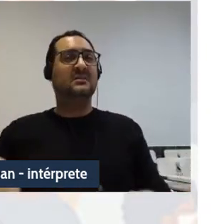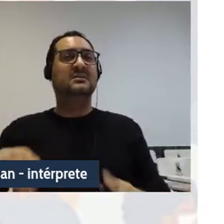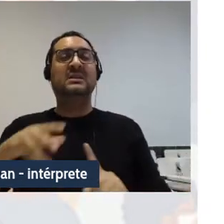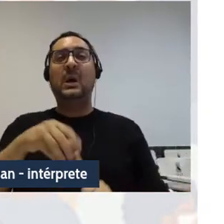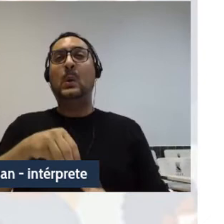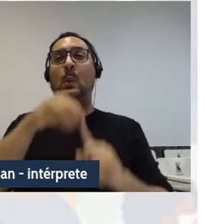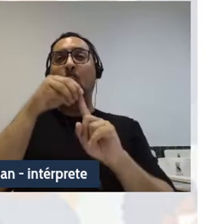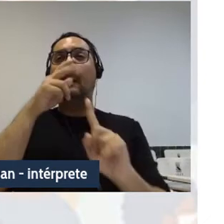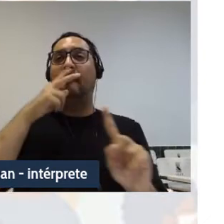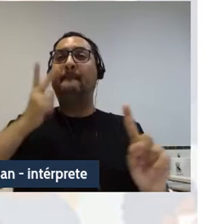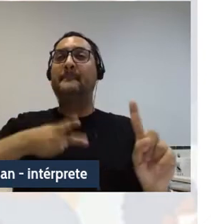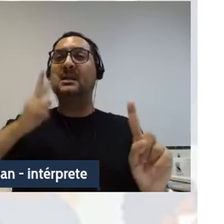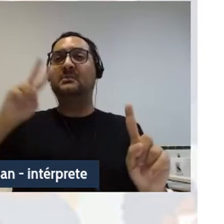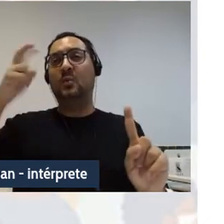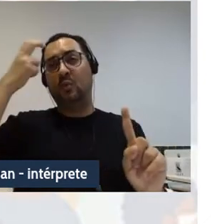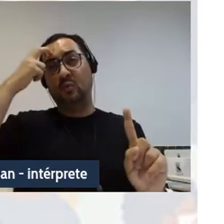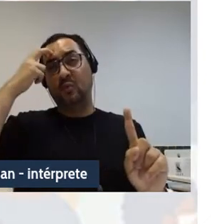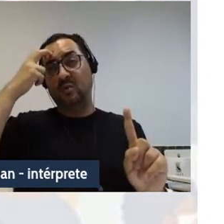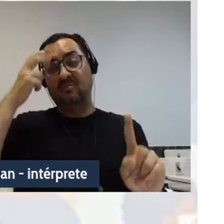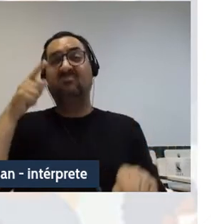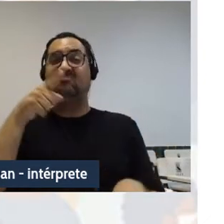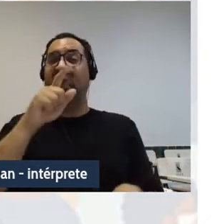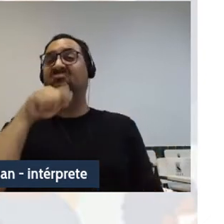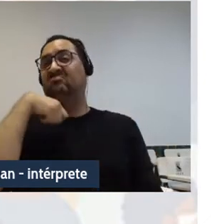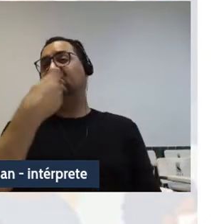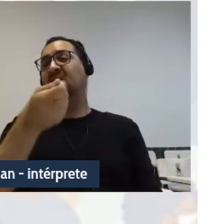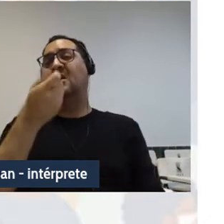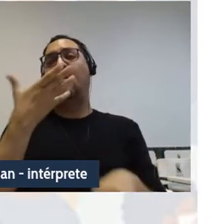conforme o Walsh, mantém-se no viés colonial.